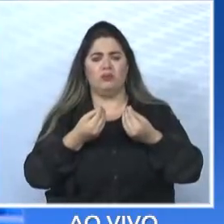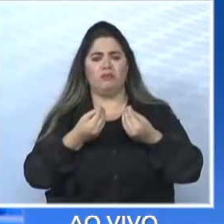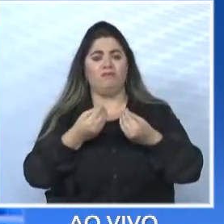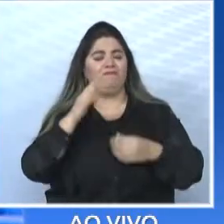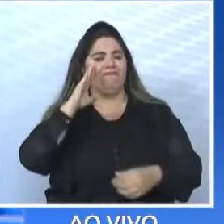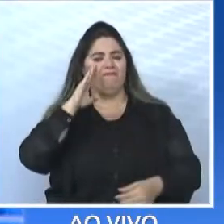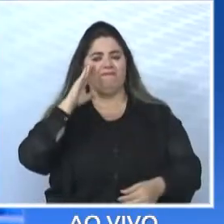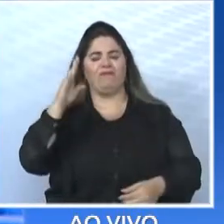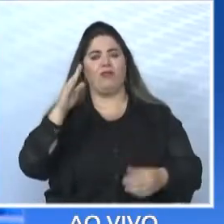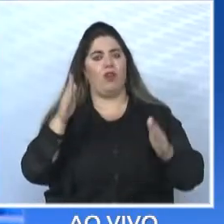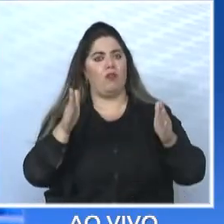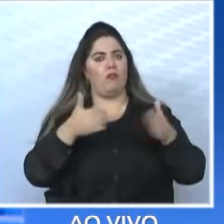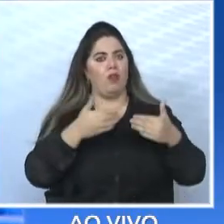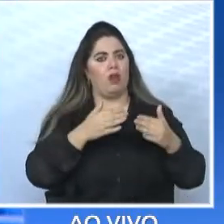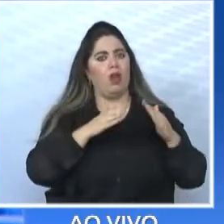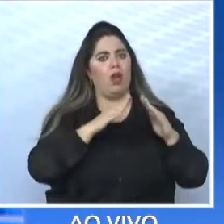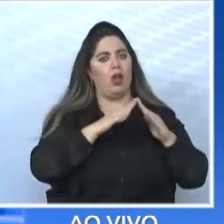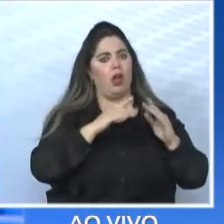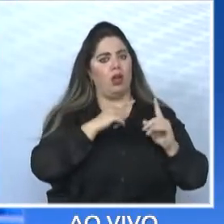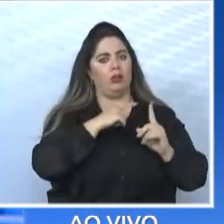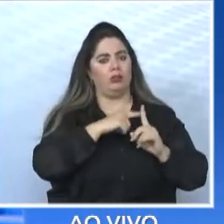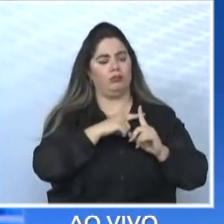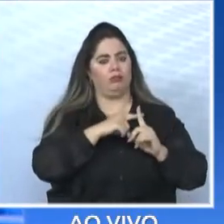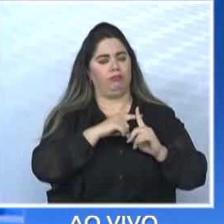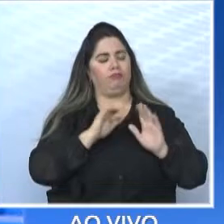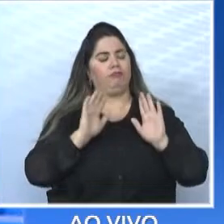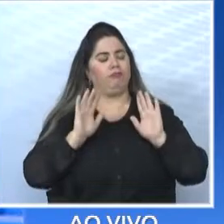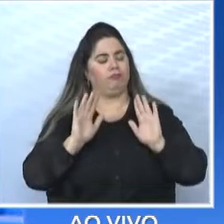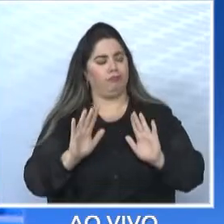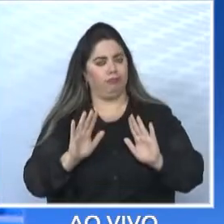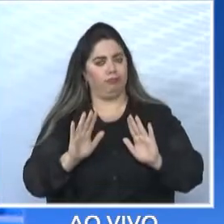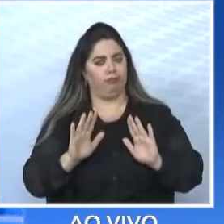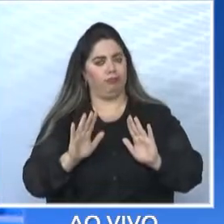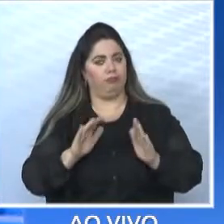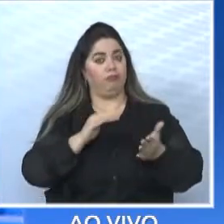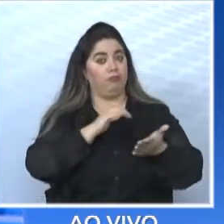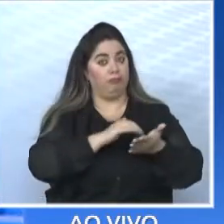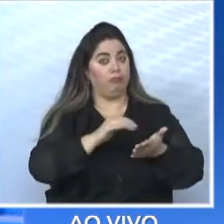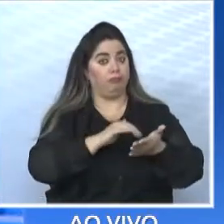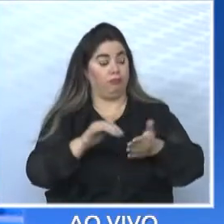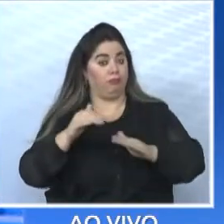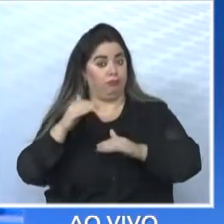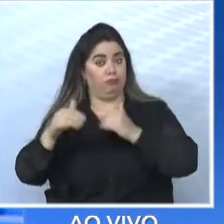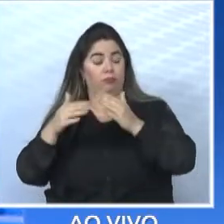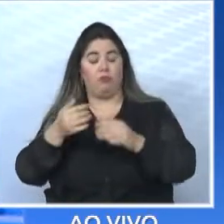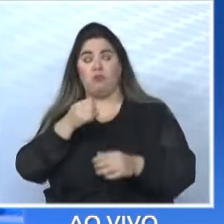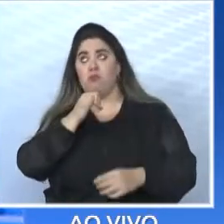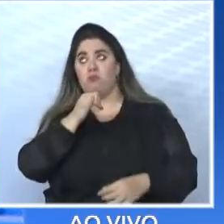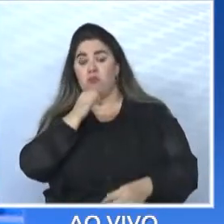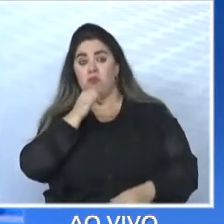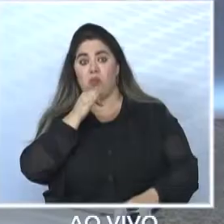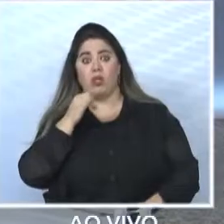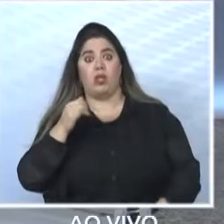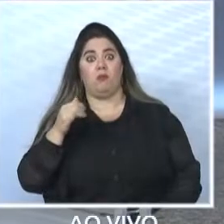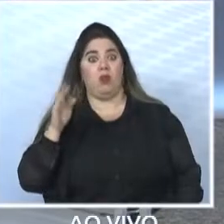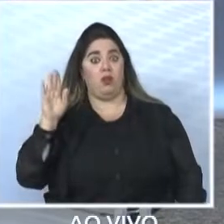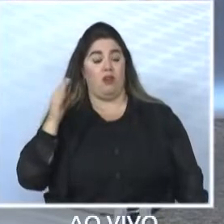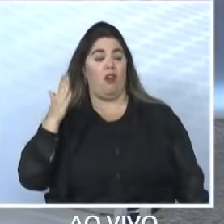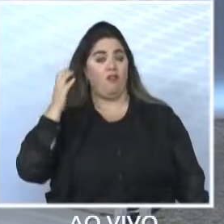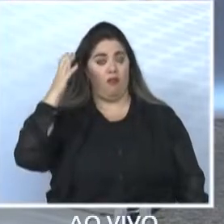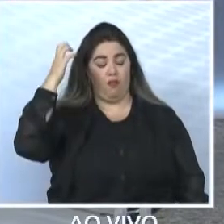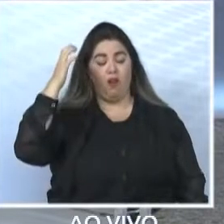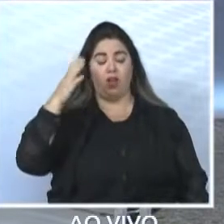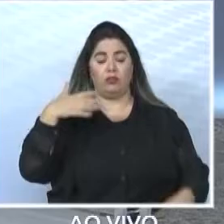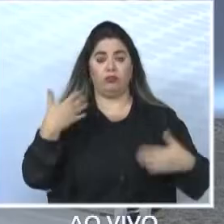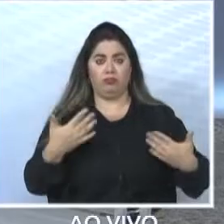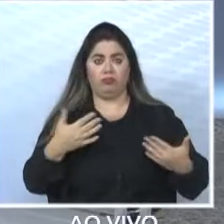igreja também. Bem, agora, a Secretaria de Desenvolvimento, a Flávia, por exemplo, que hoje está com essa suspeita, ela foi Secretária de